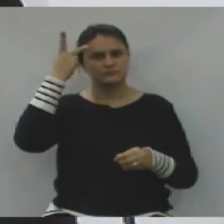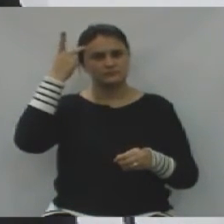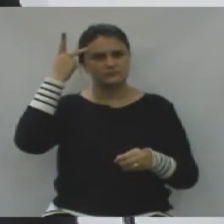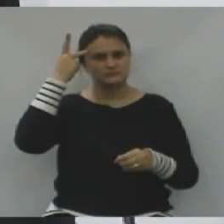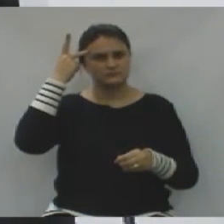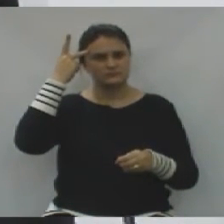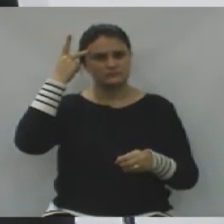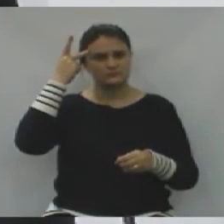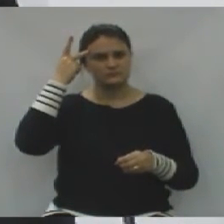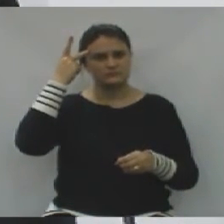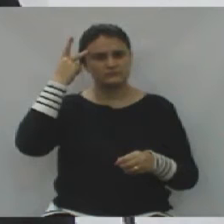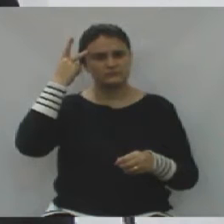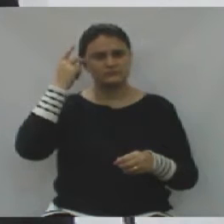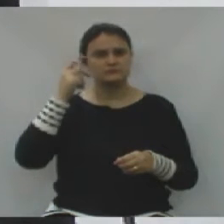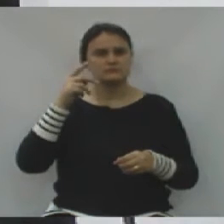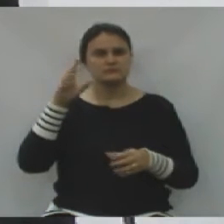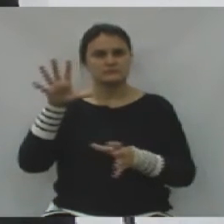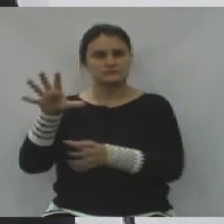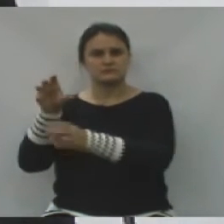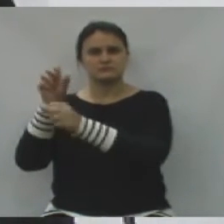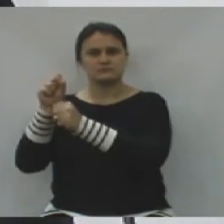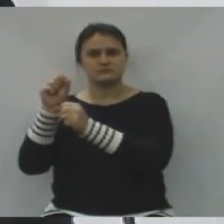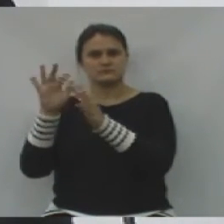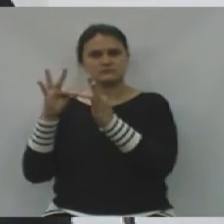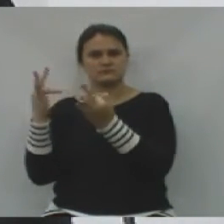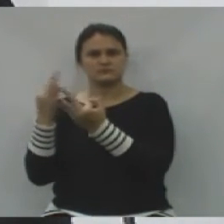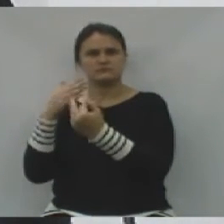em um sequestro de uma família,